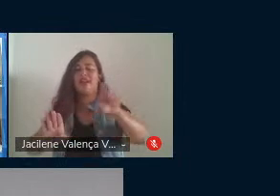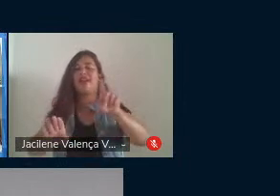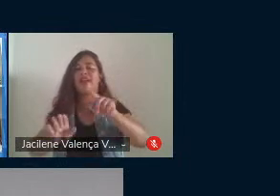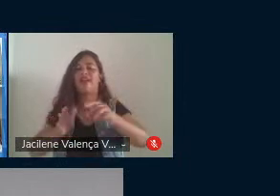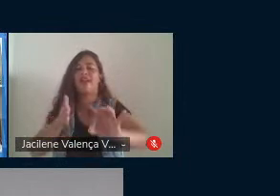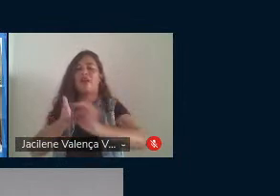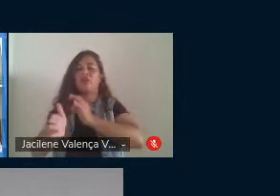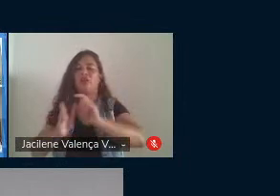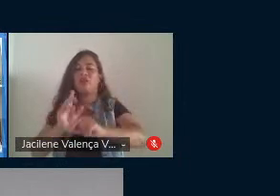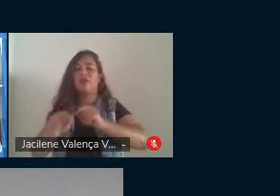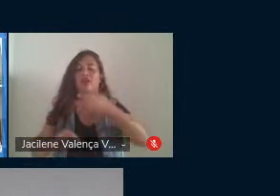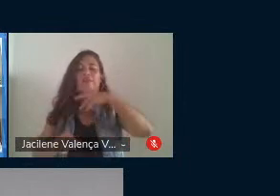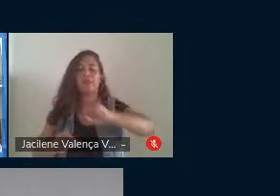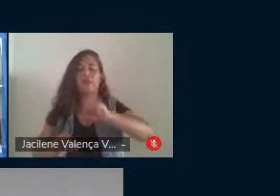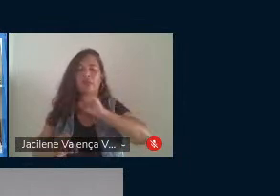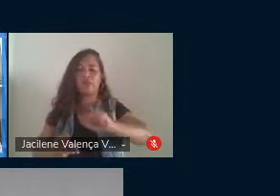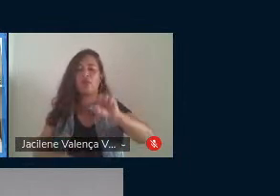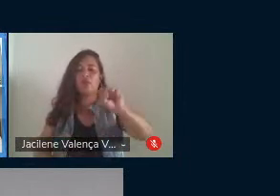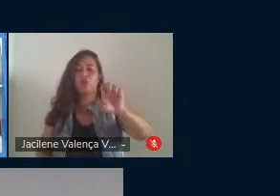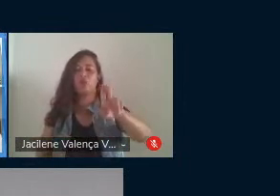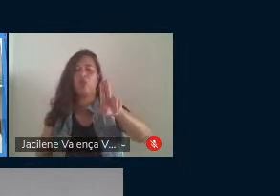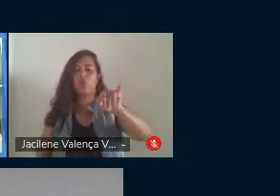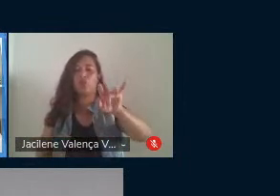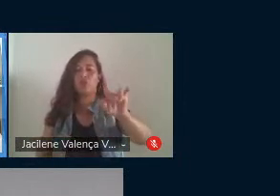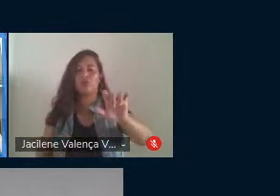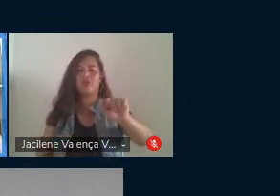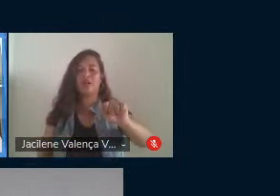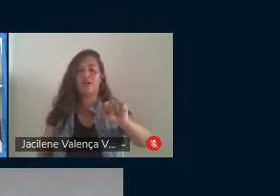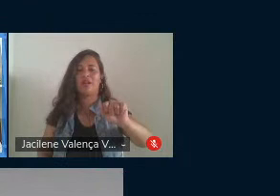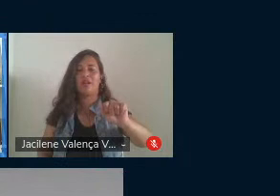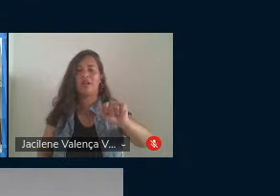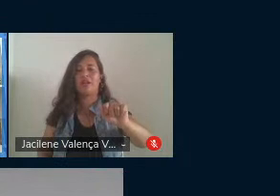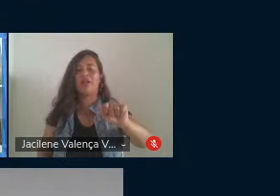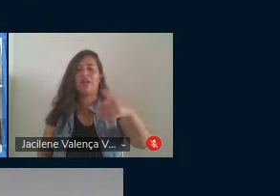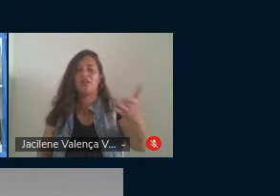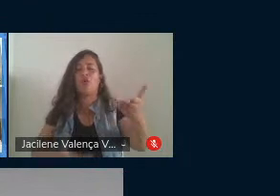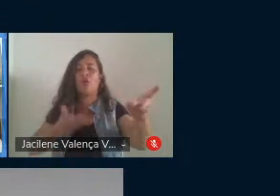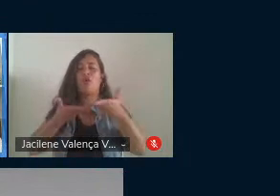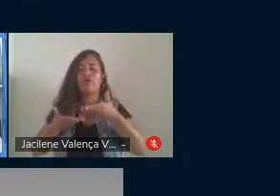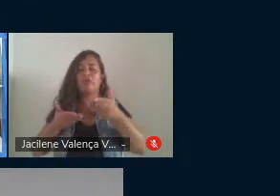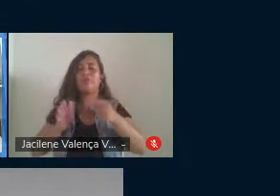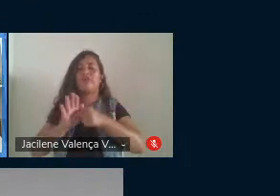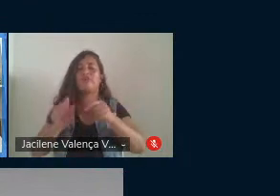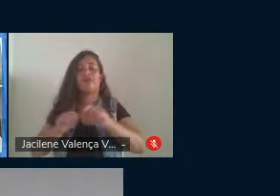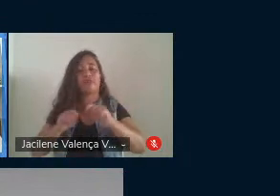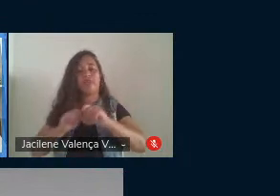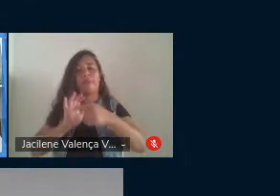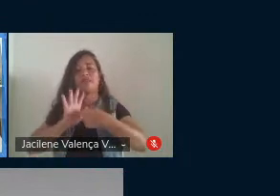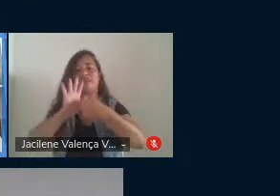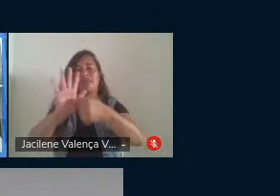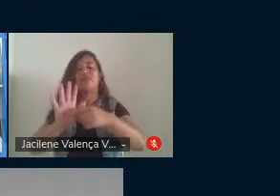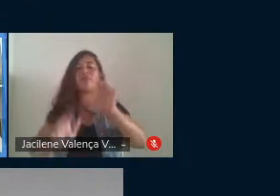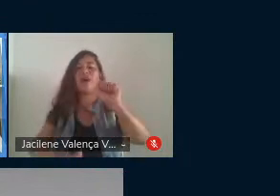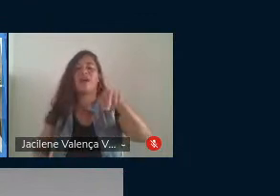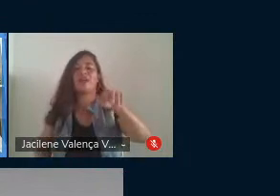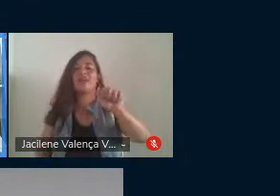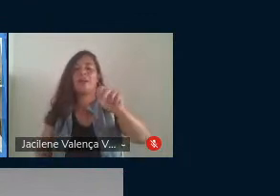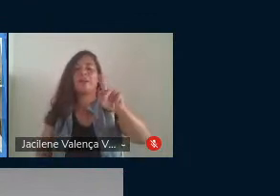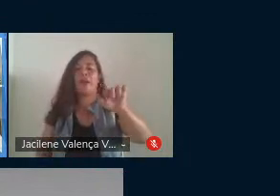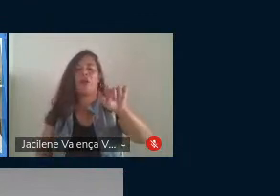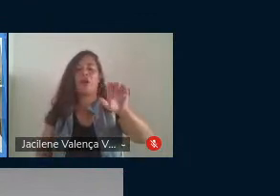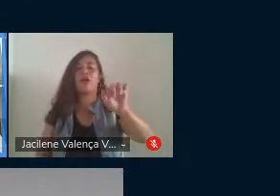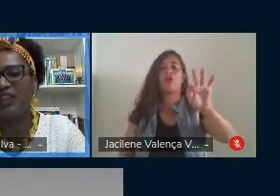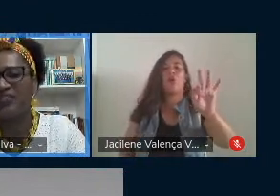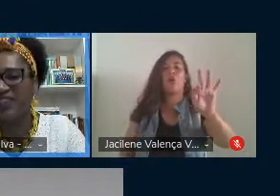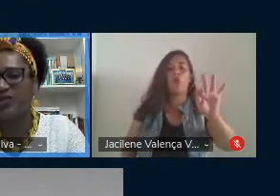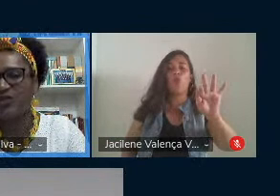Sousa Albuquerque, aqui da UFPE, e nós convidamos para fazer a apresentação a professora Ana Paula Moura, da UFRJ,